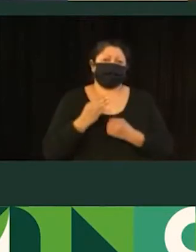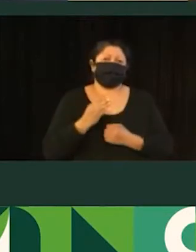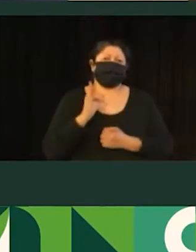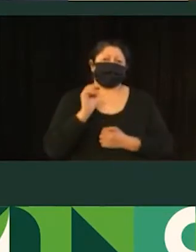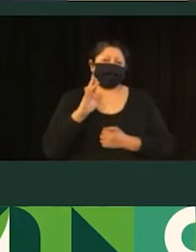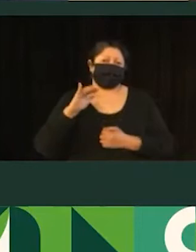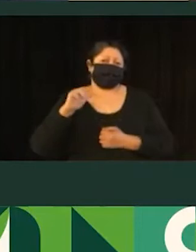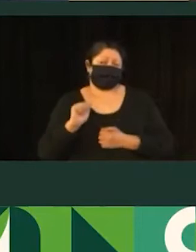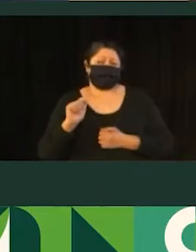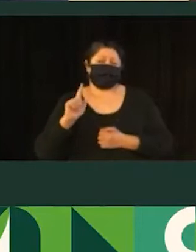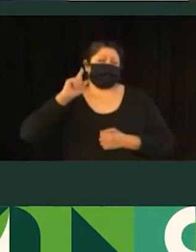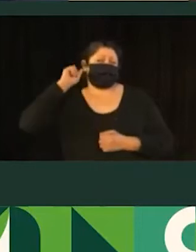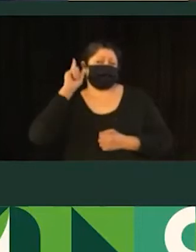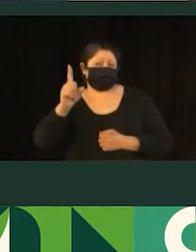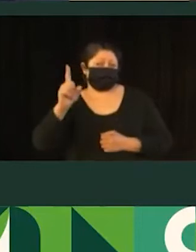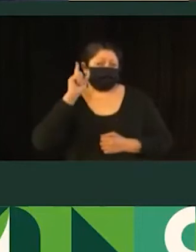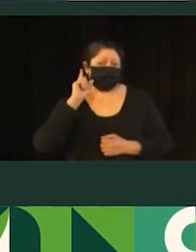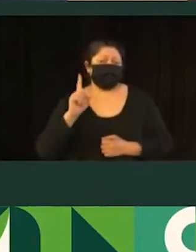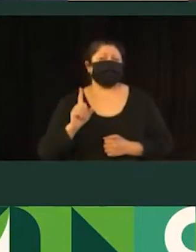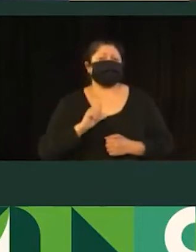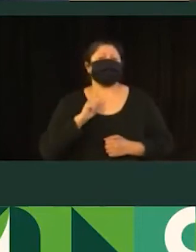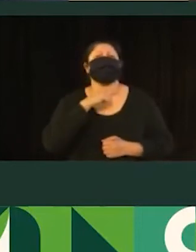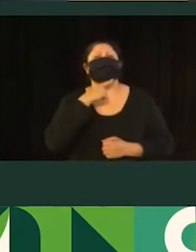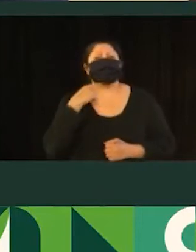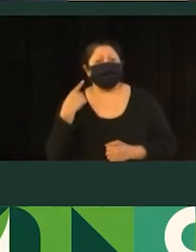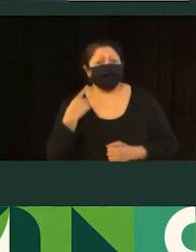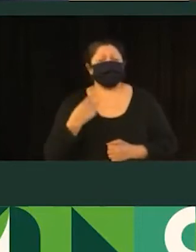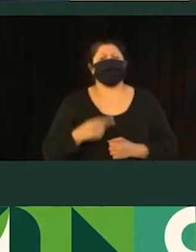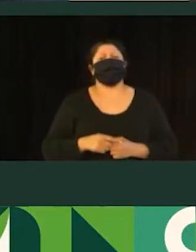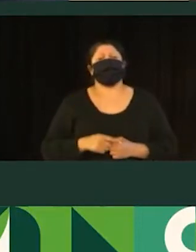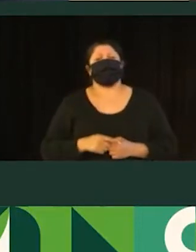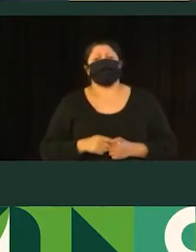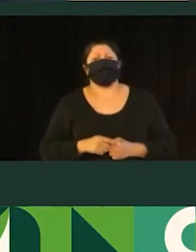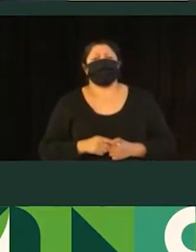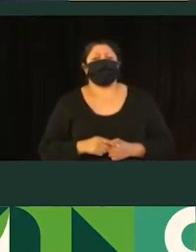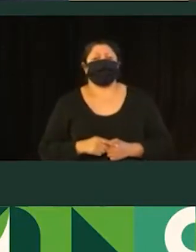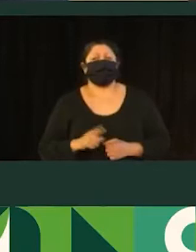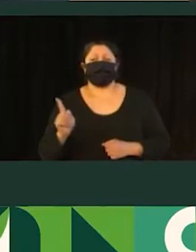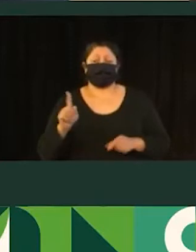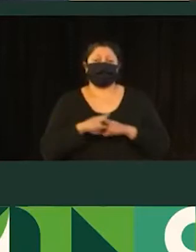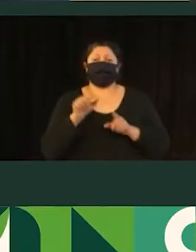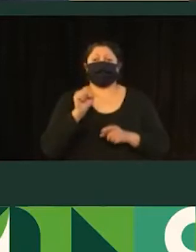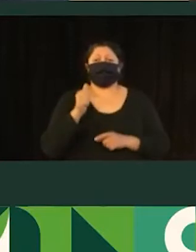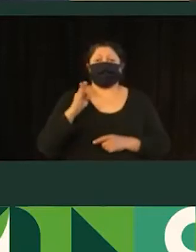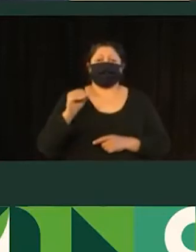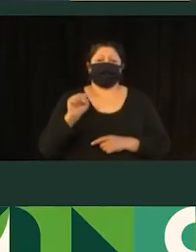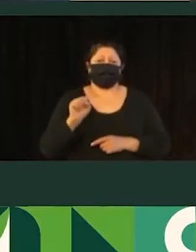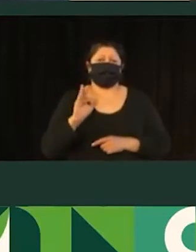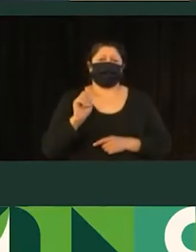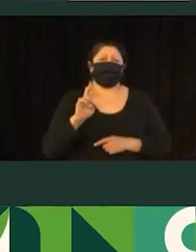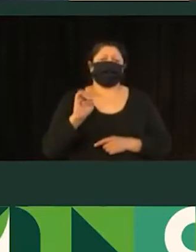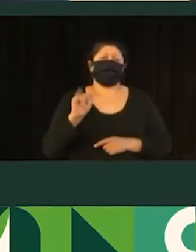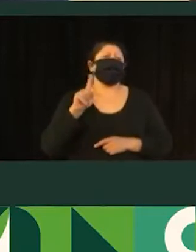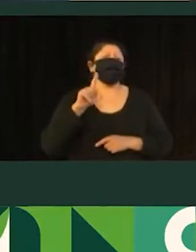Perimetral Oeste. Então, um atraso. Então, fica também demonstrado na Avenida Santos Ferreira, que é uma conexão com Cachoeirinha.